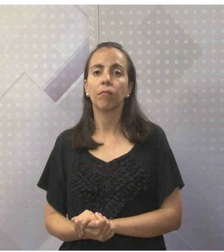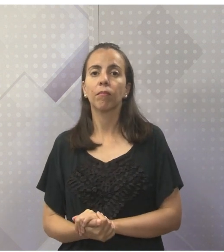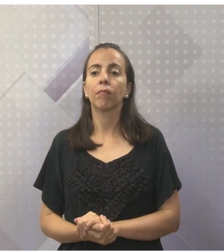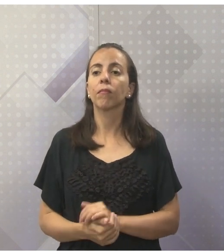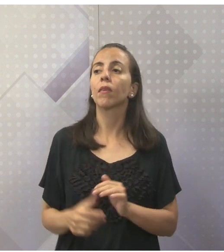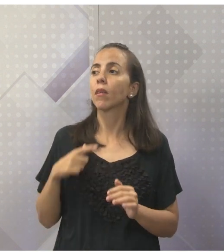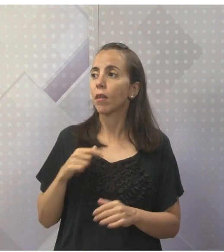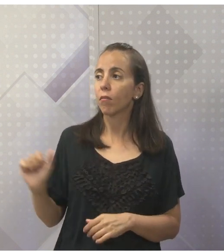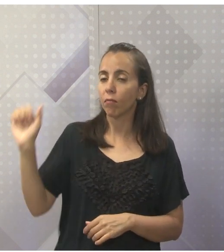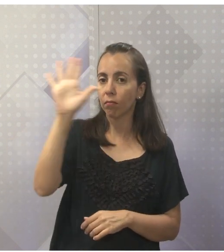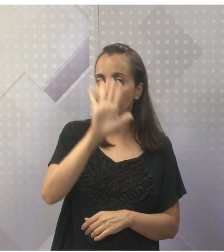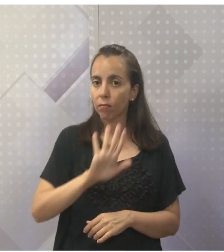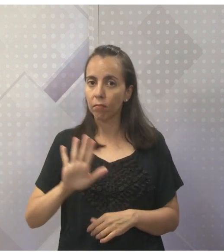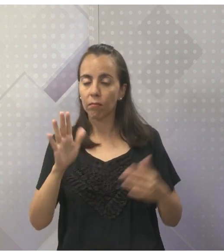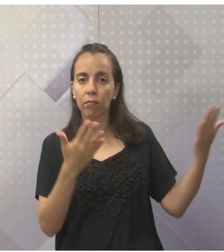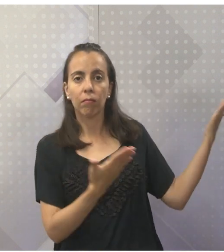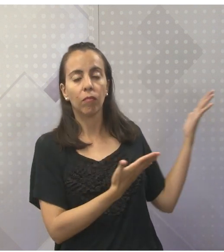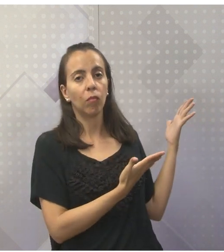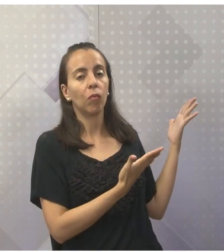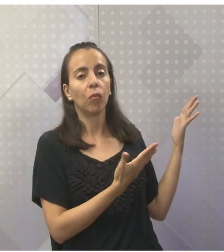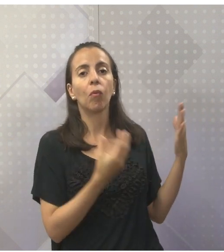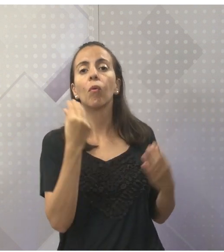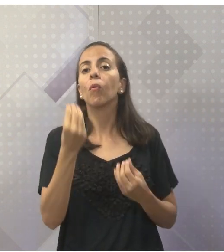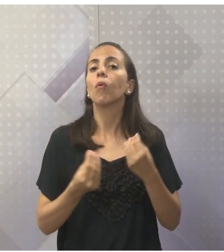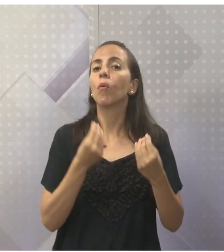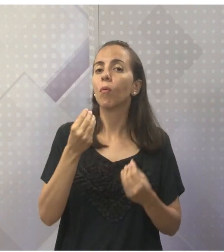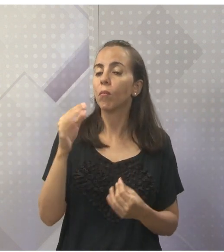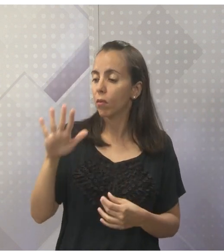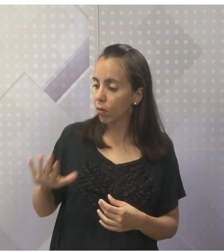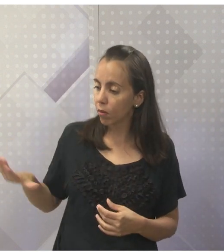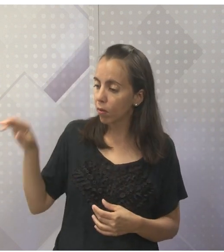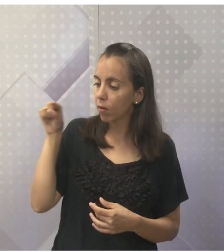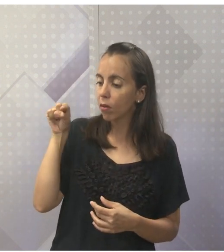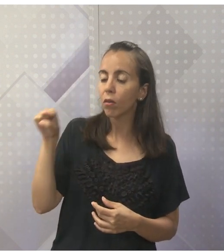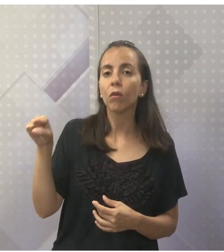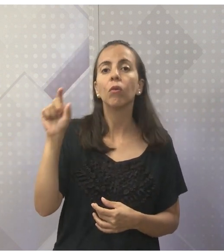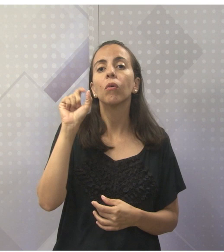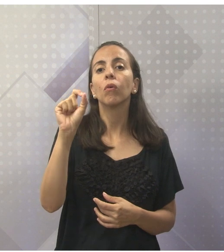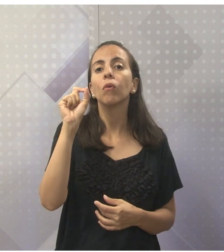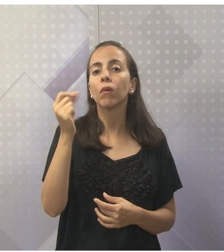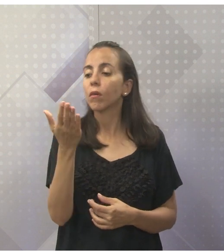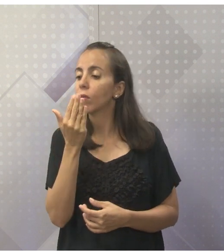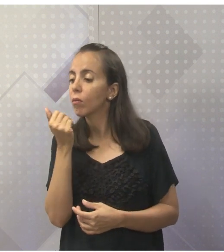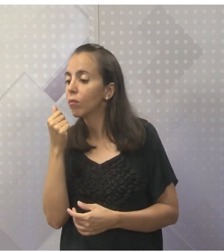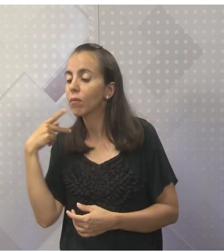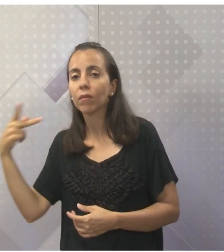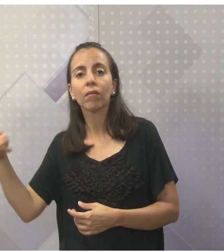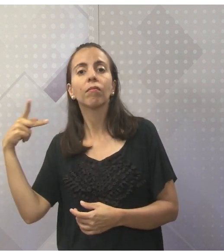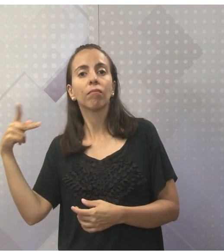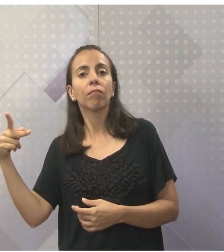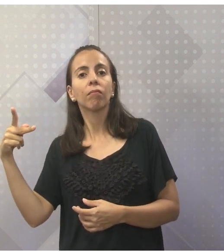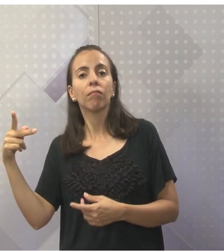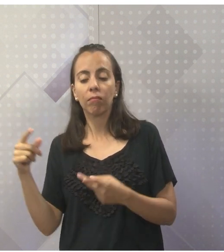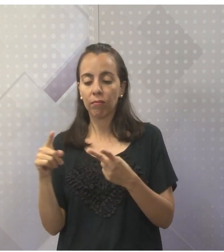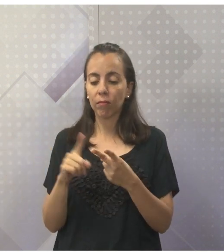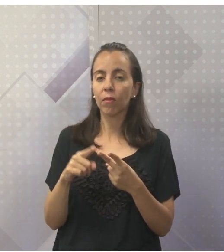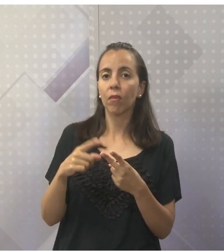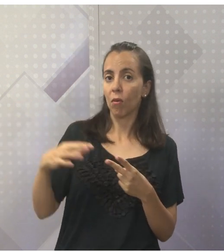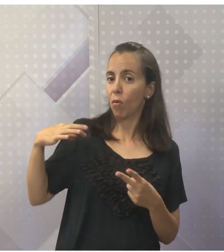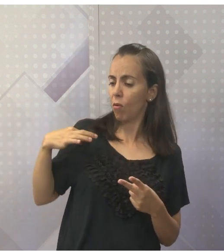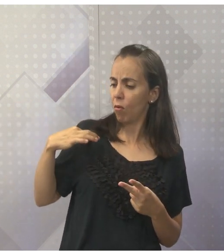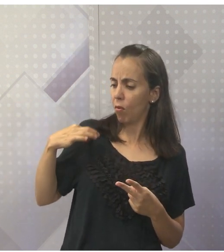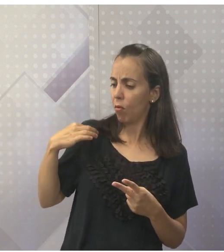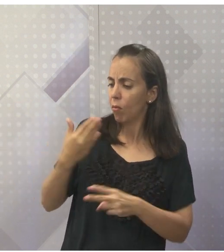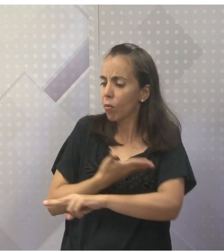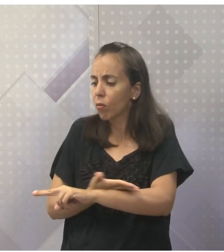como é o ocidente na questão de alimentação, na questão de vestimenta,